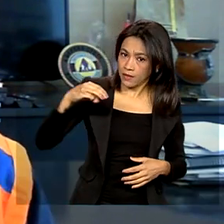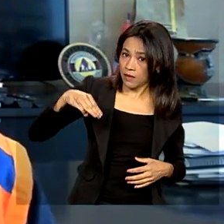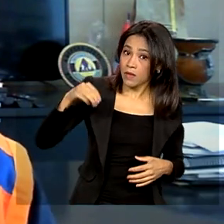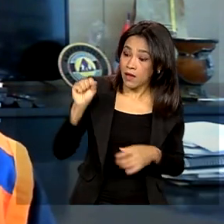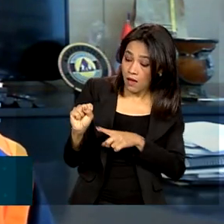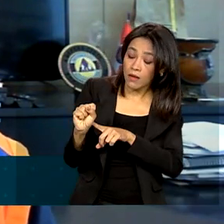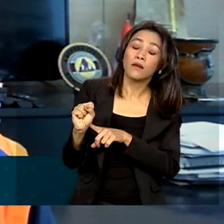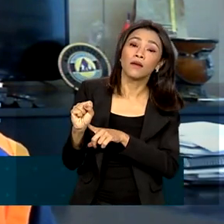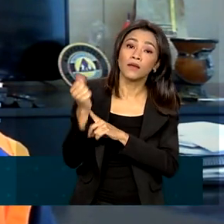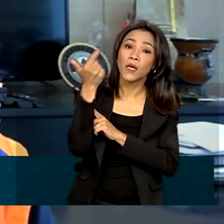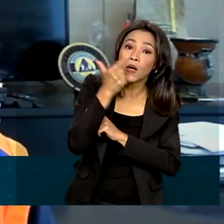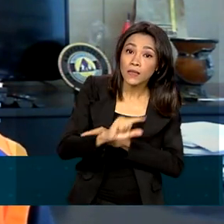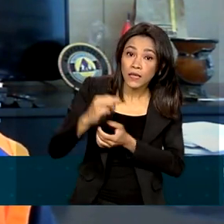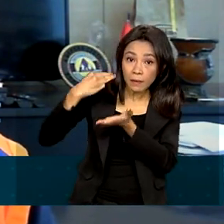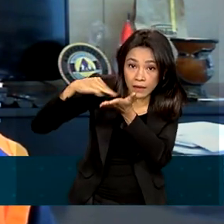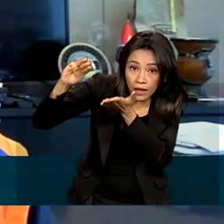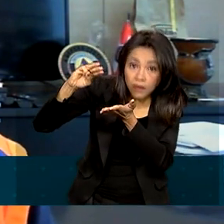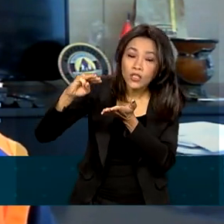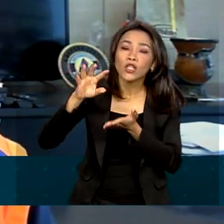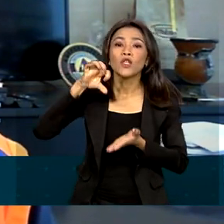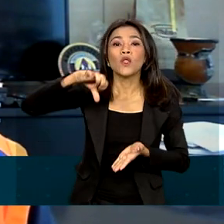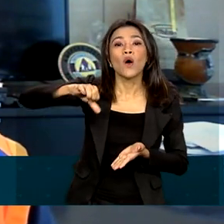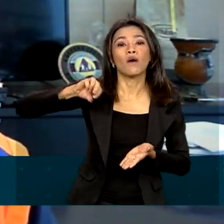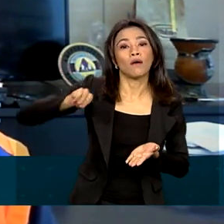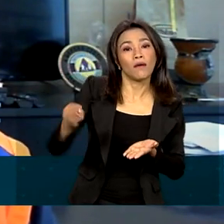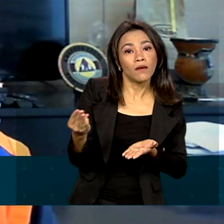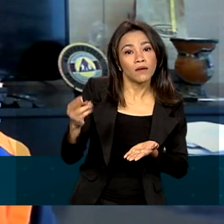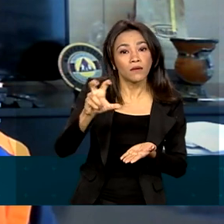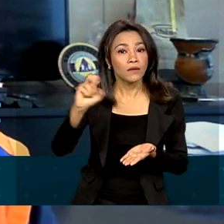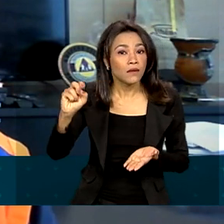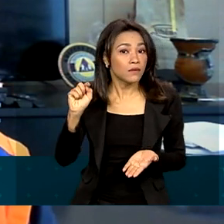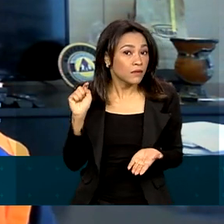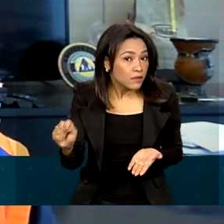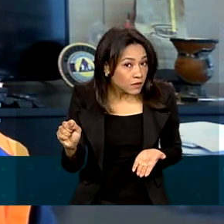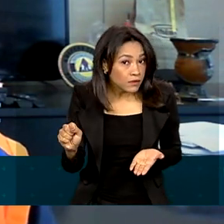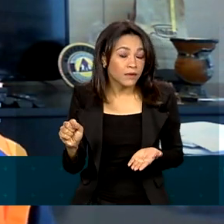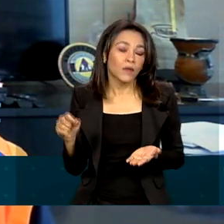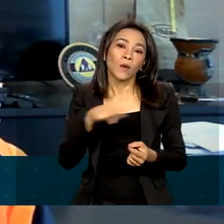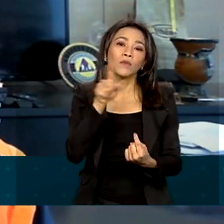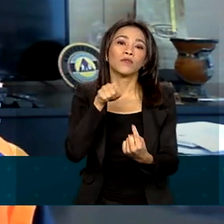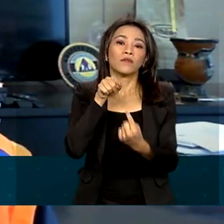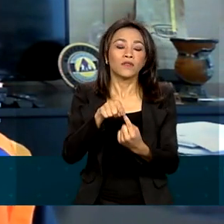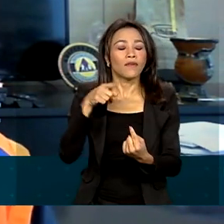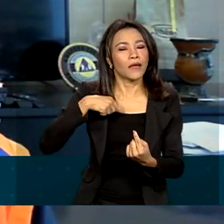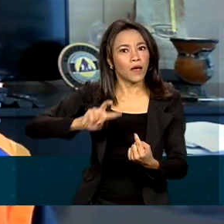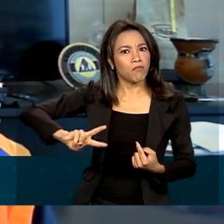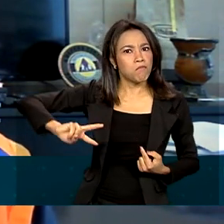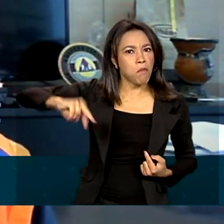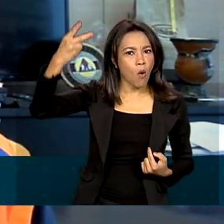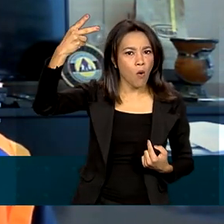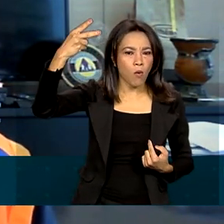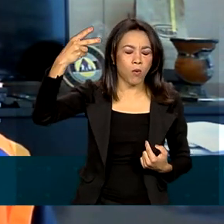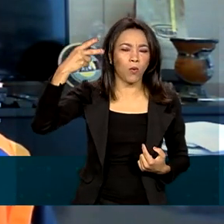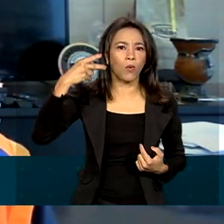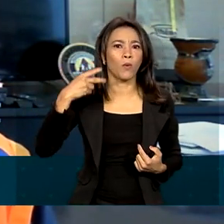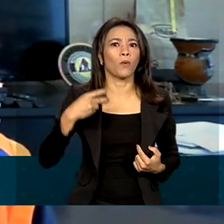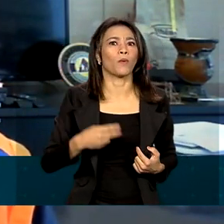a gente consegue atingir hoje 9,5 Então, ideia é a gente ter um salto de